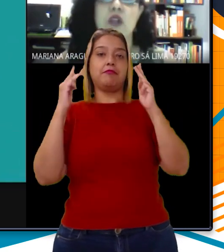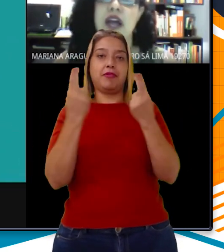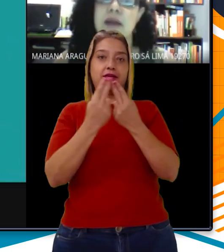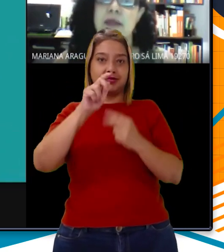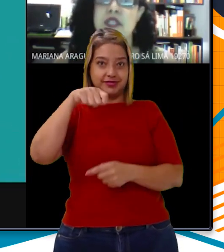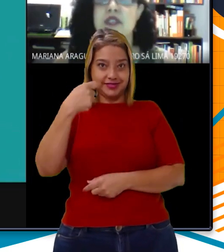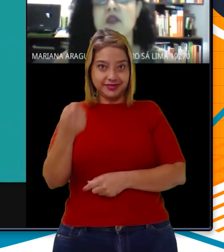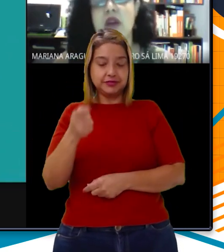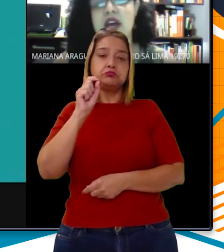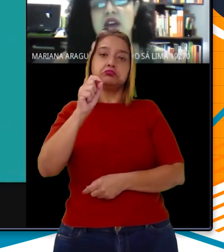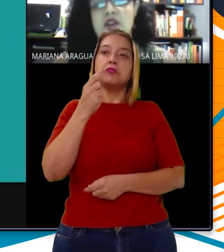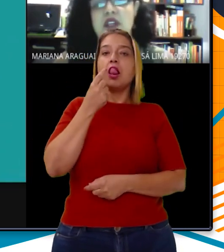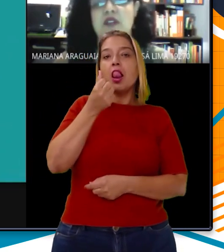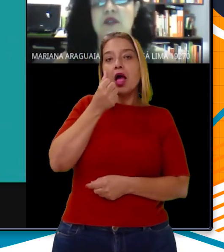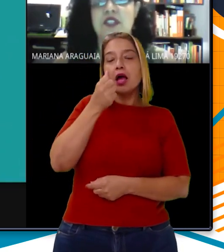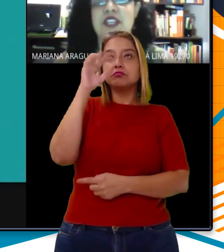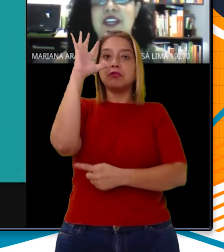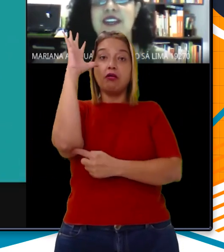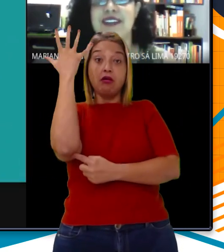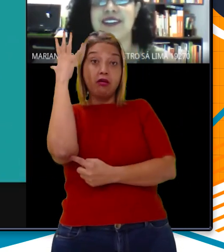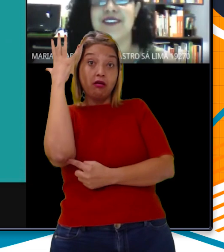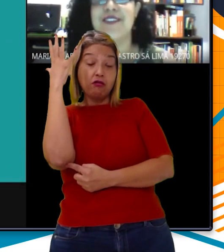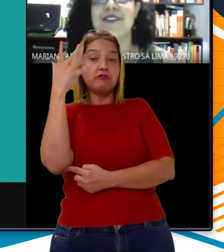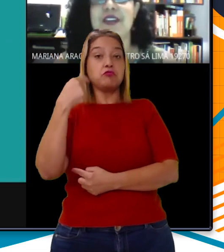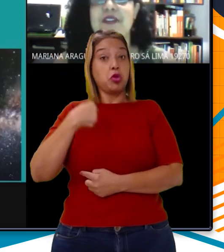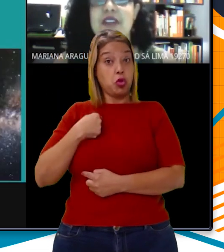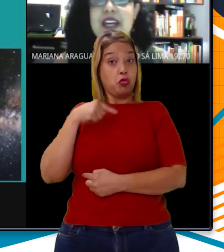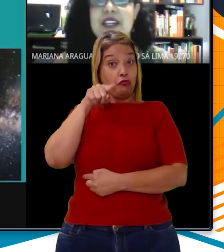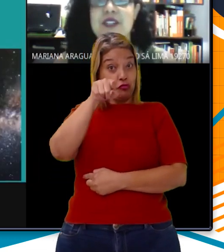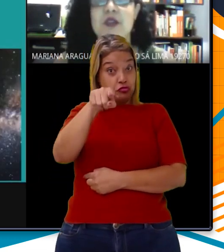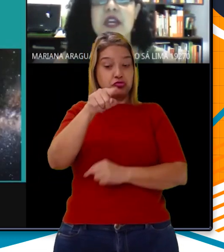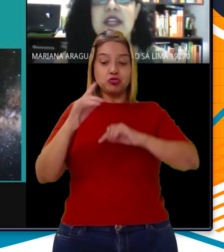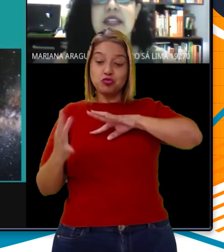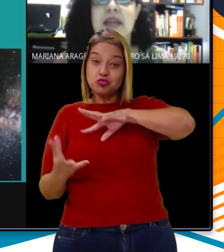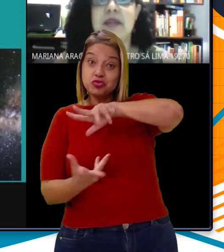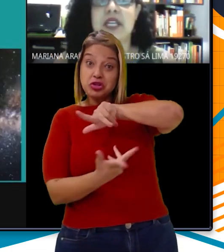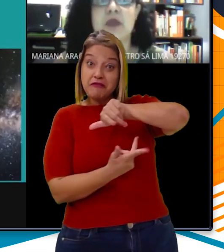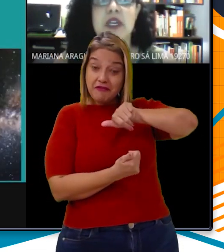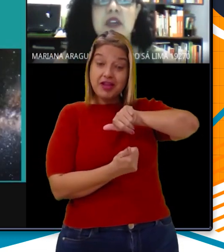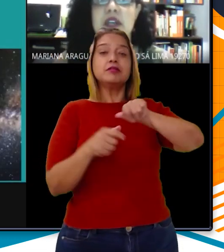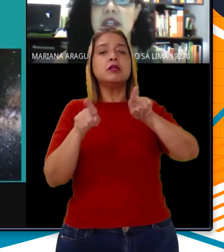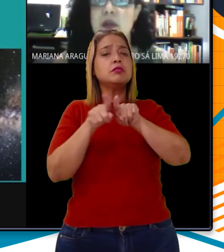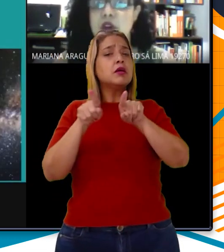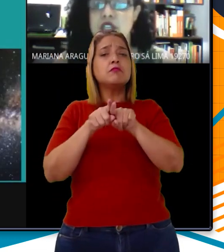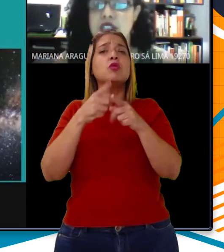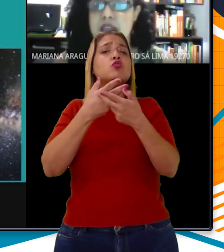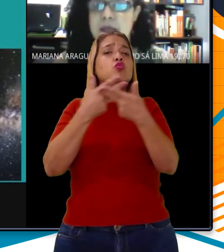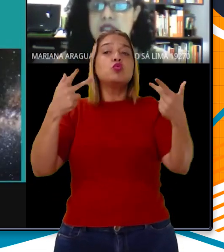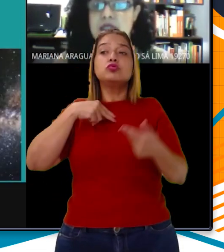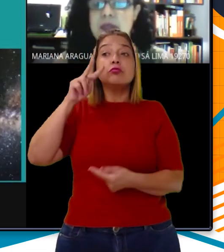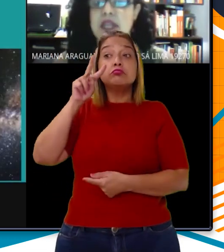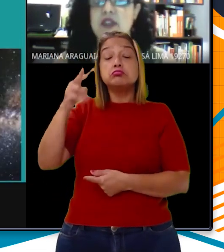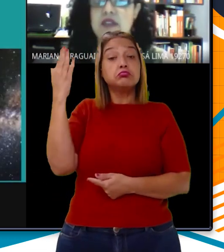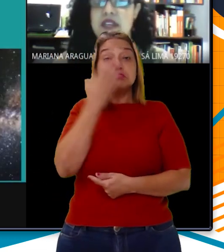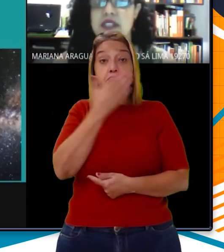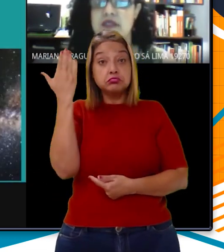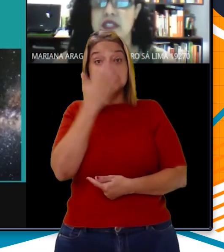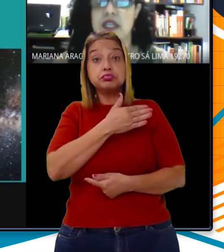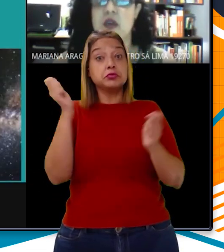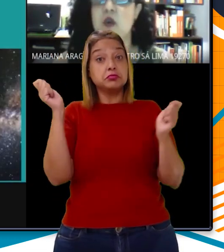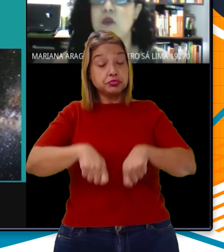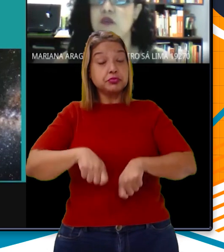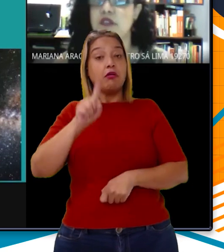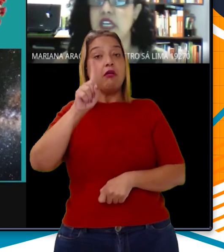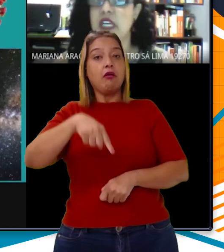Um lápis, uma árvore, você e eu, o universo, e até mesmo aquilo que não pode ser percebido através da